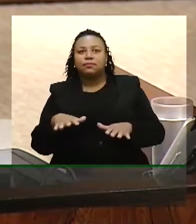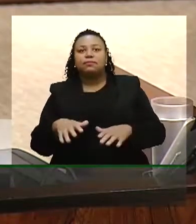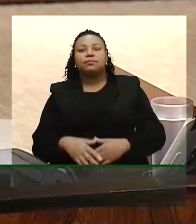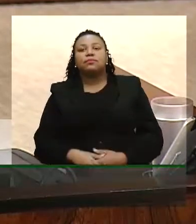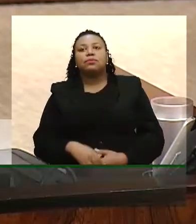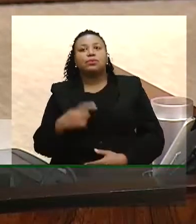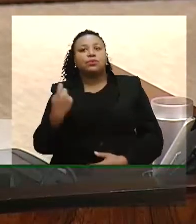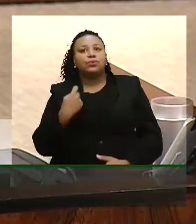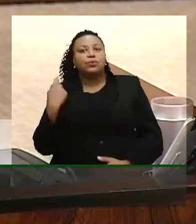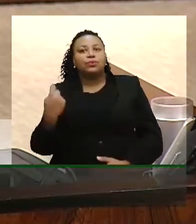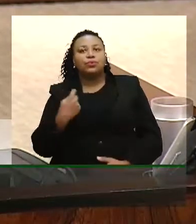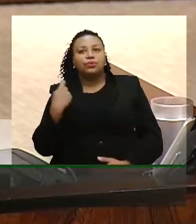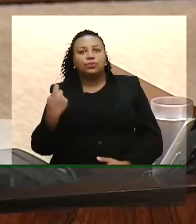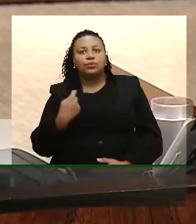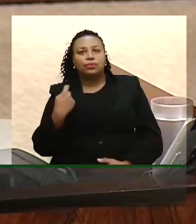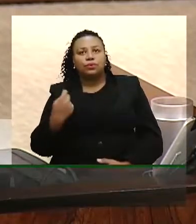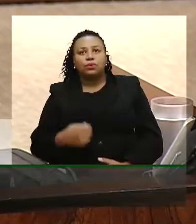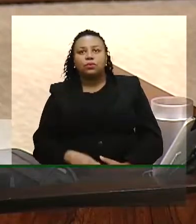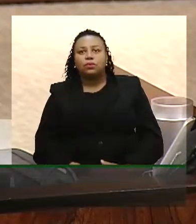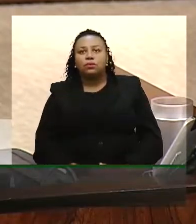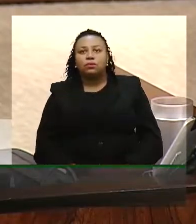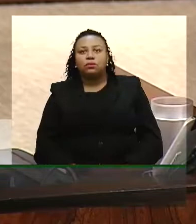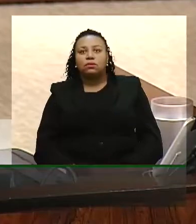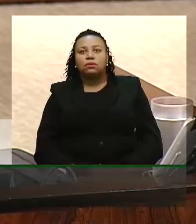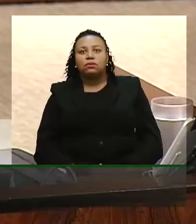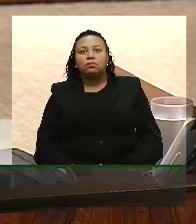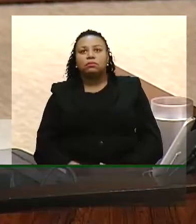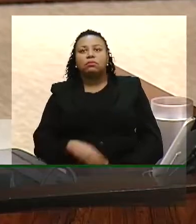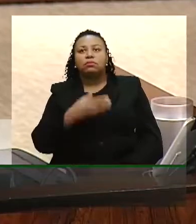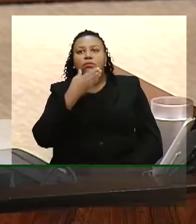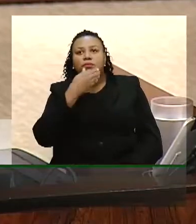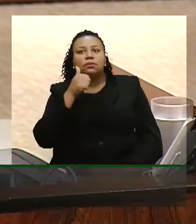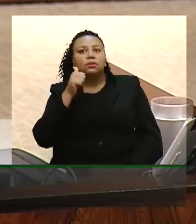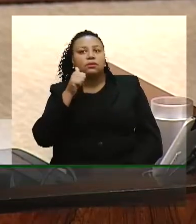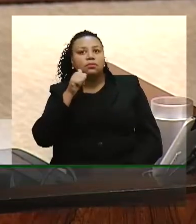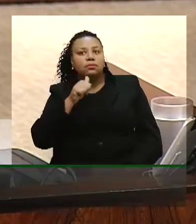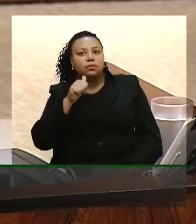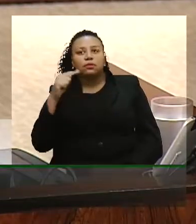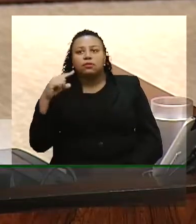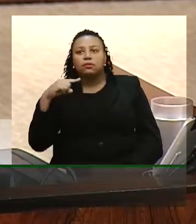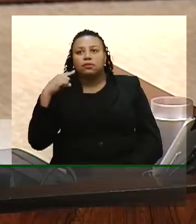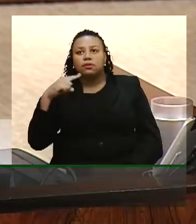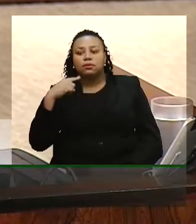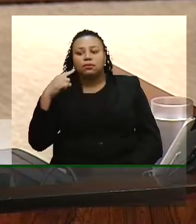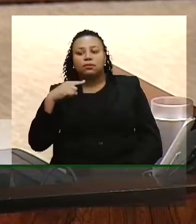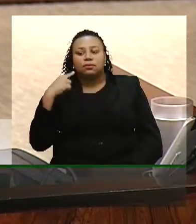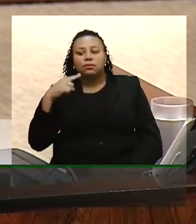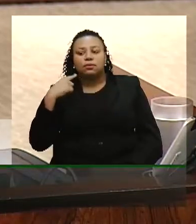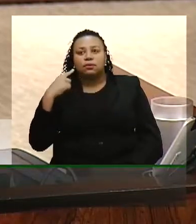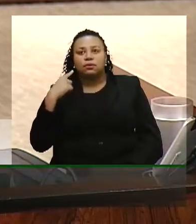do Rio Grande do Sul. Excelentíssimo senhores deputados e deputadas